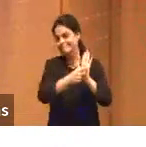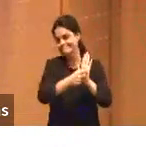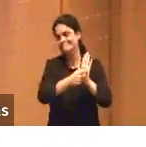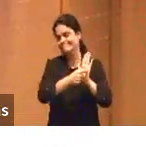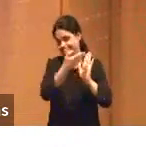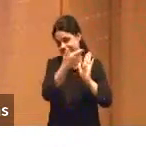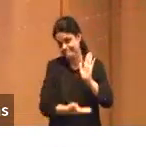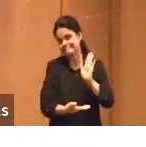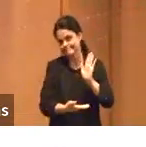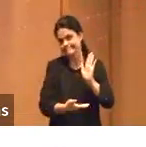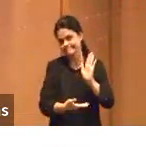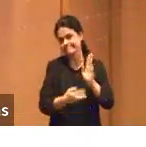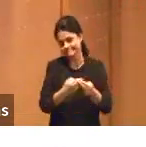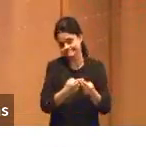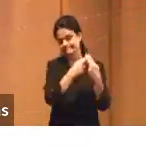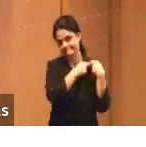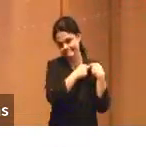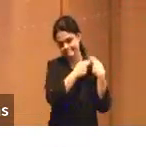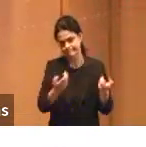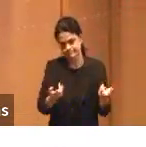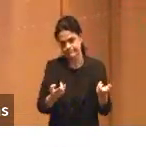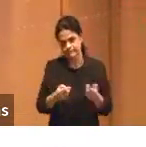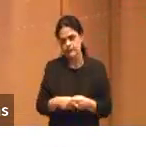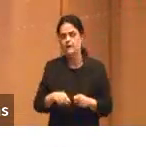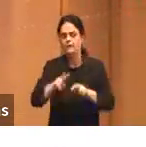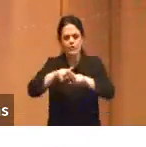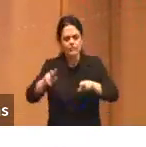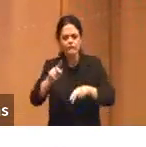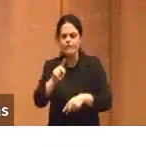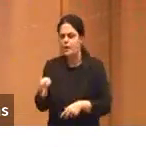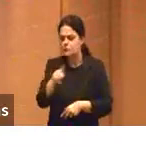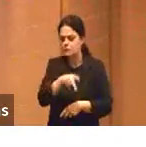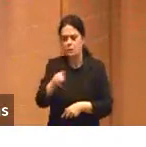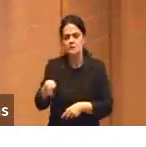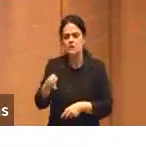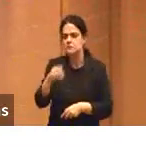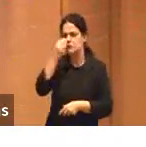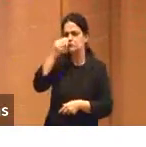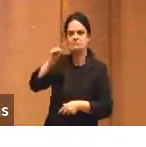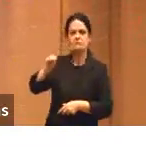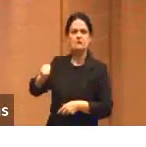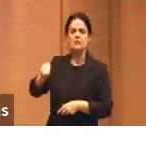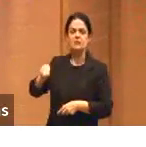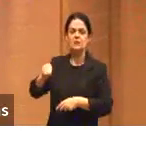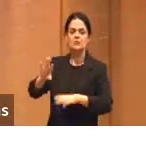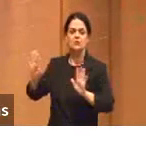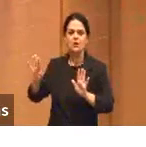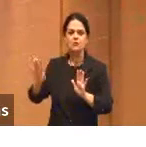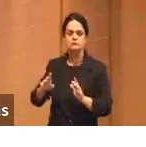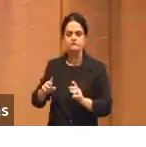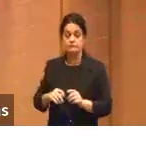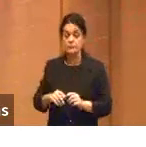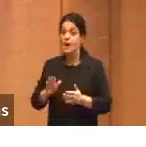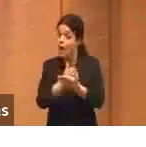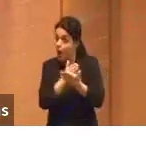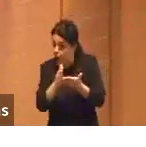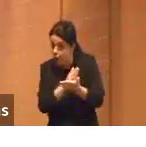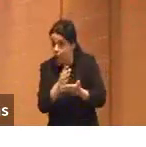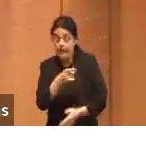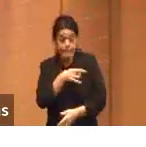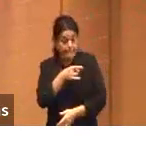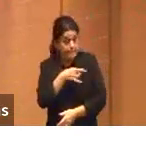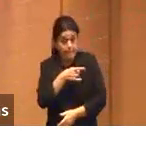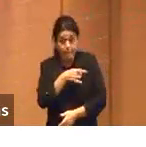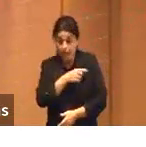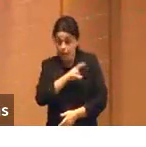Muitos professores estão negacionistas, isso não me afeta, isso não me importa. muitos estão temerosos, não usem essa